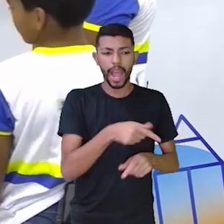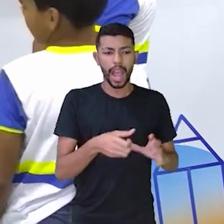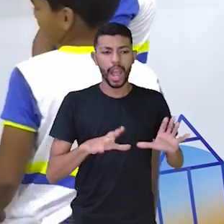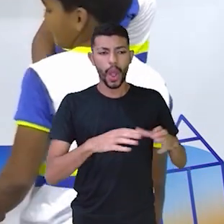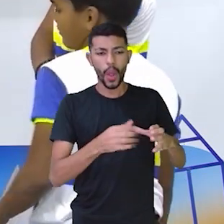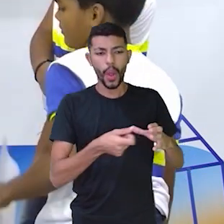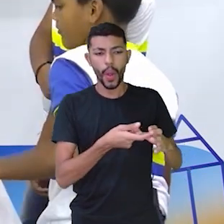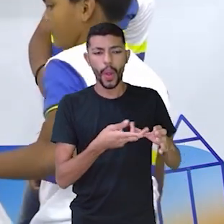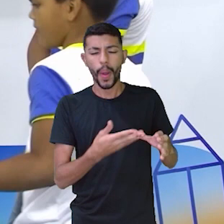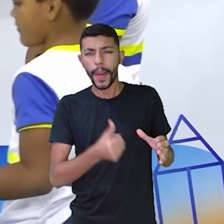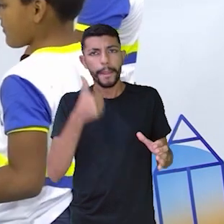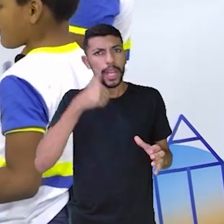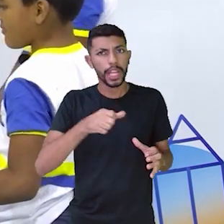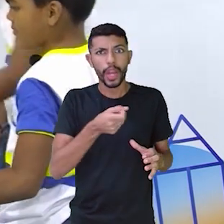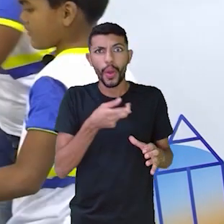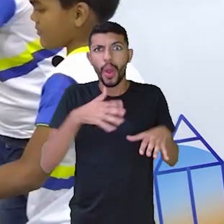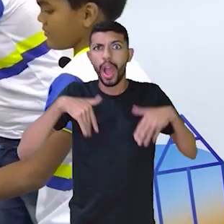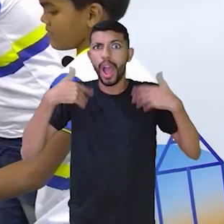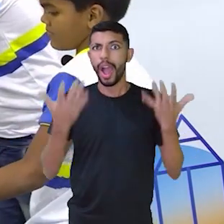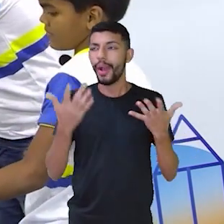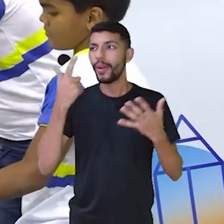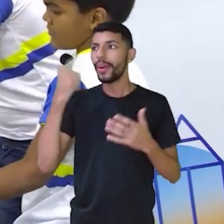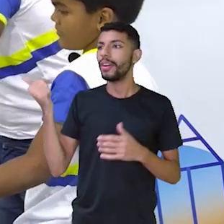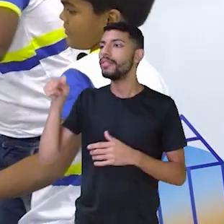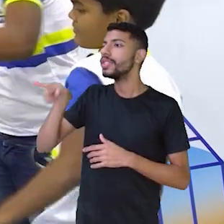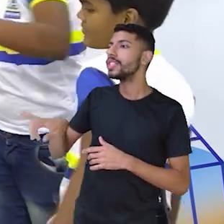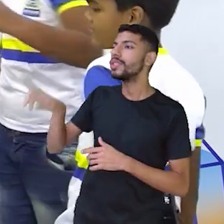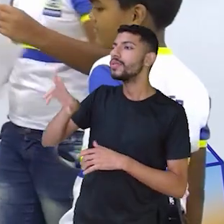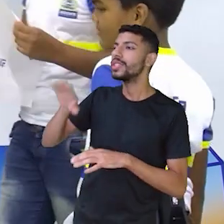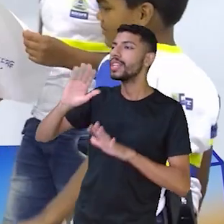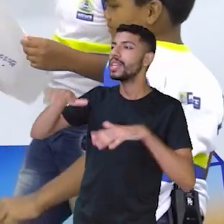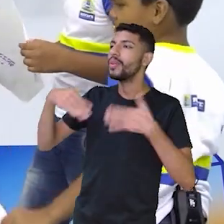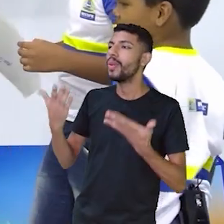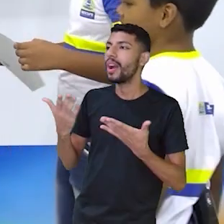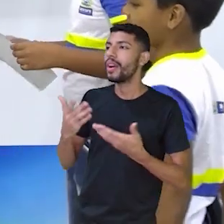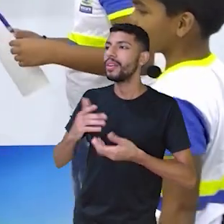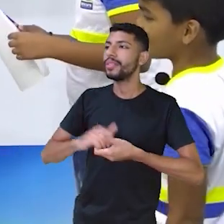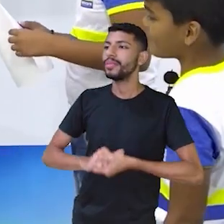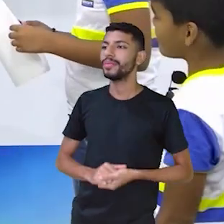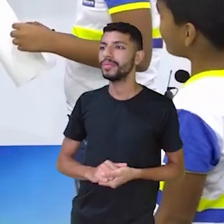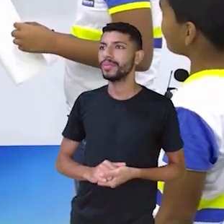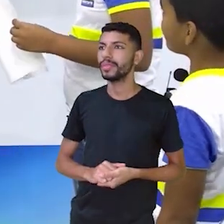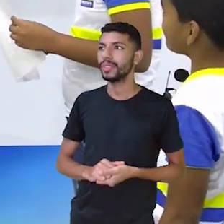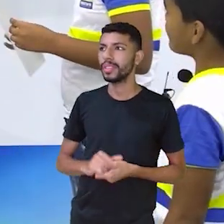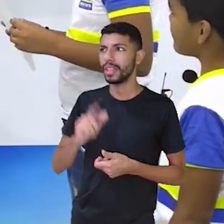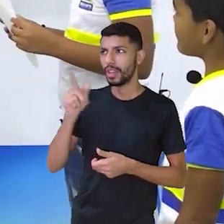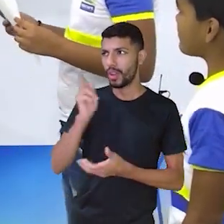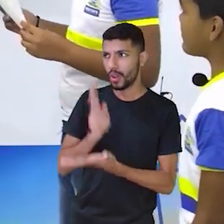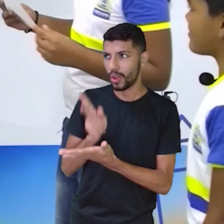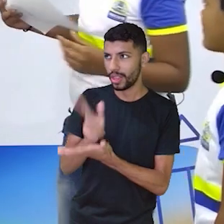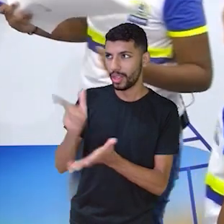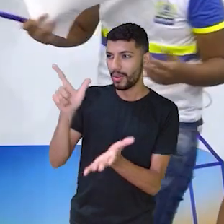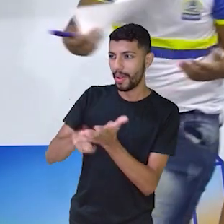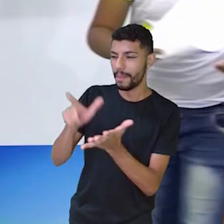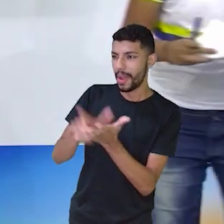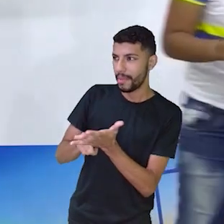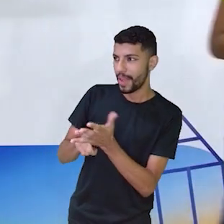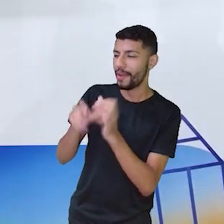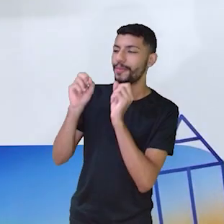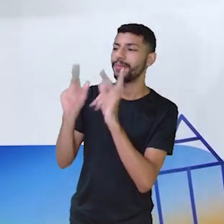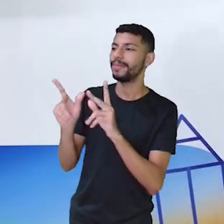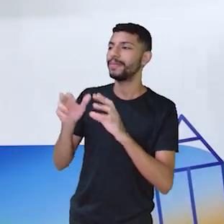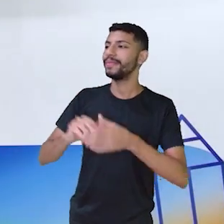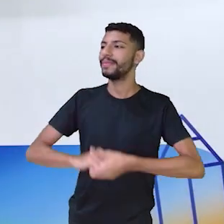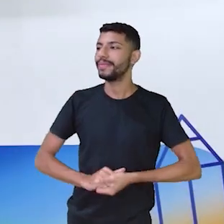dourado, vão continuar com papel, vão utilizar palitos, vão ficar com papel? Então, vão lá para a mesa resolver.